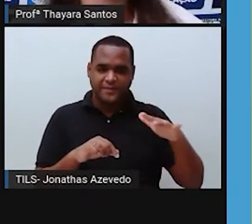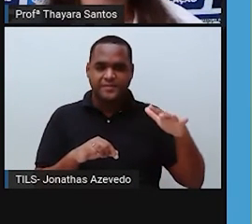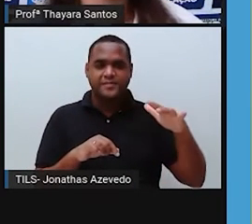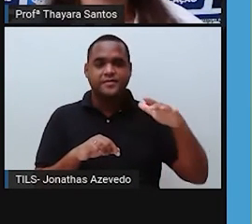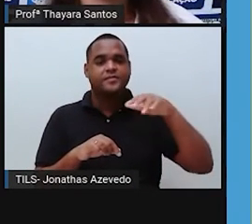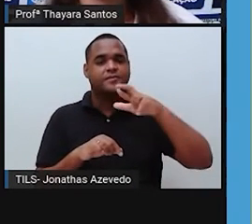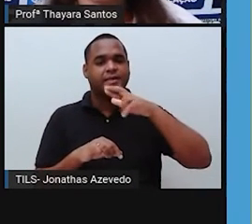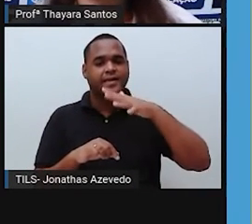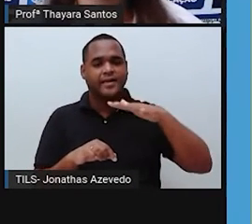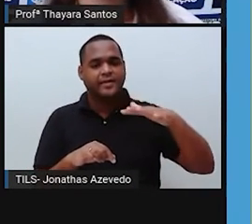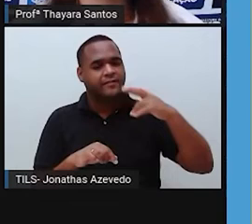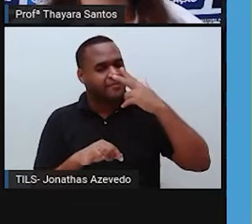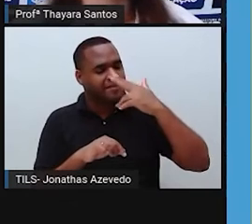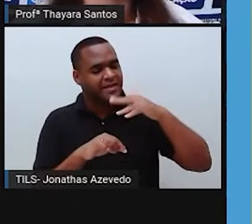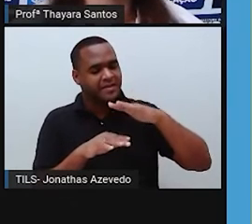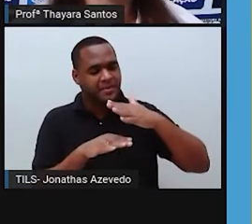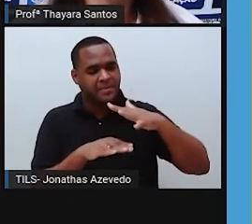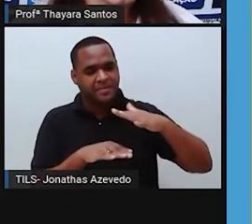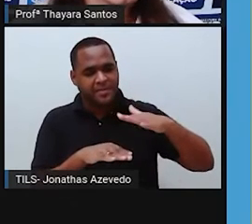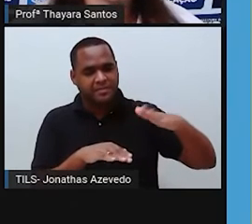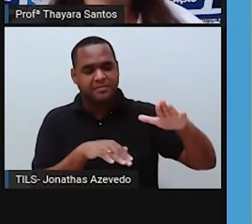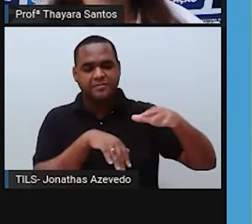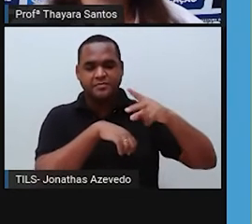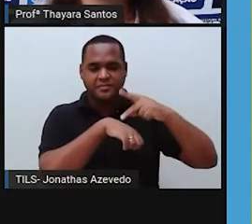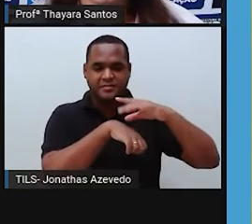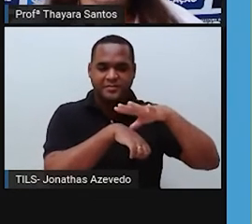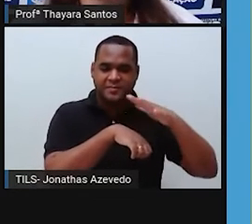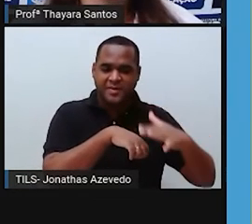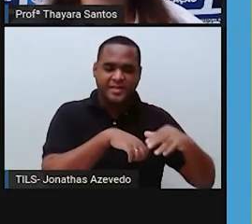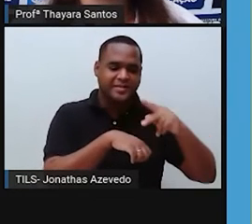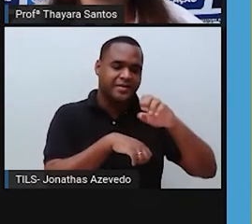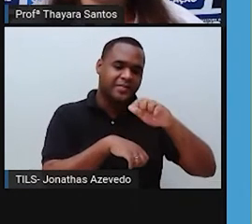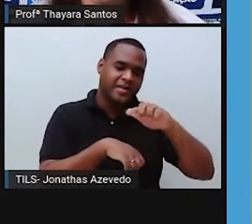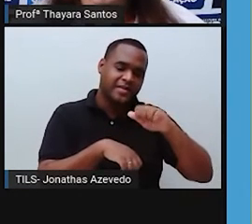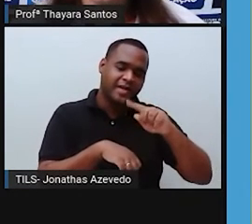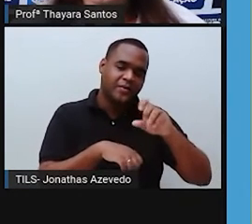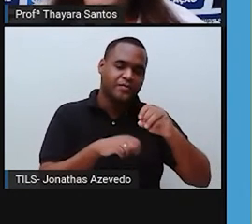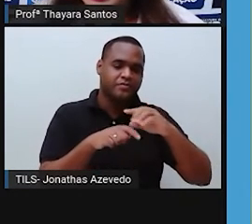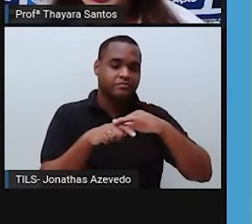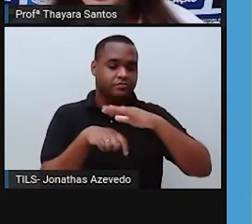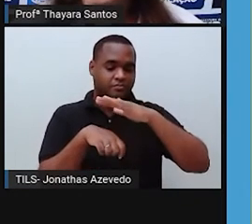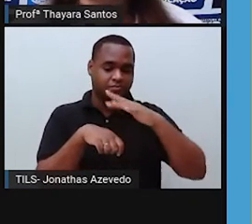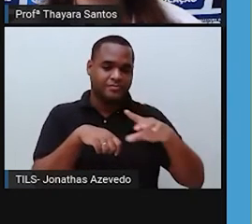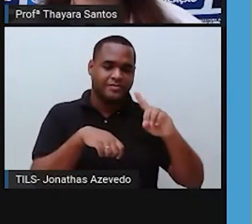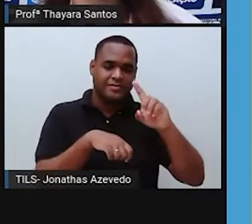ele é considerado irregular, porque ele tem tanto planície, planalto, quanto depressão.